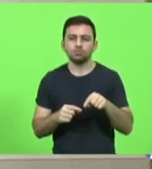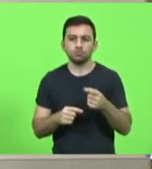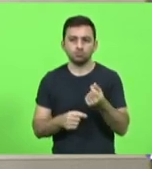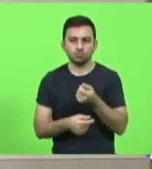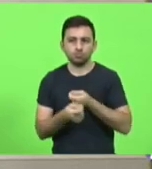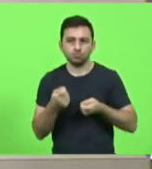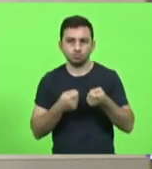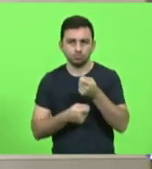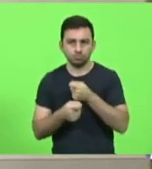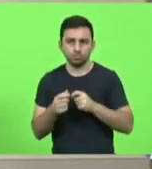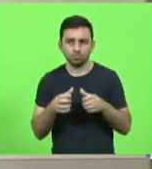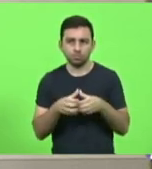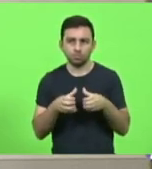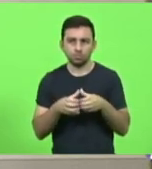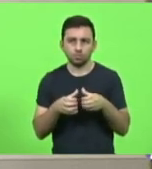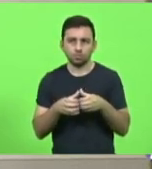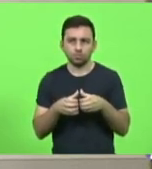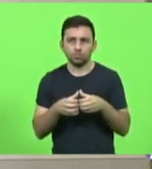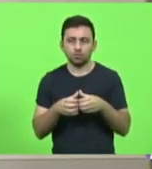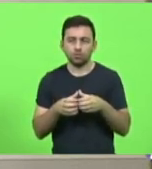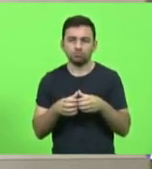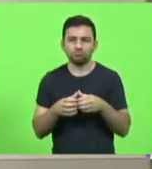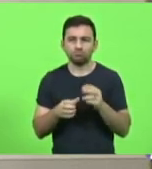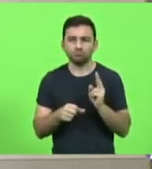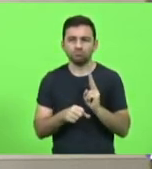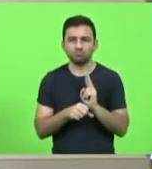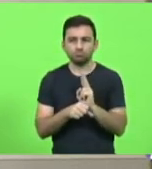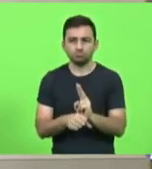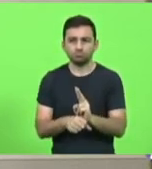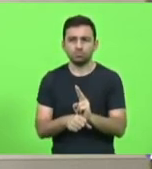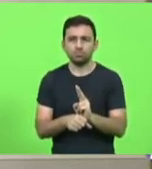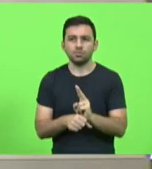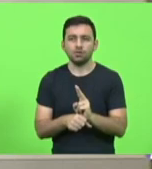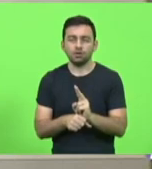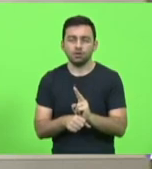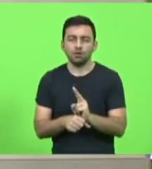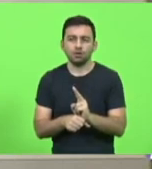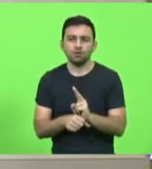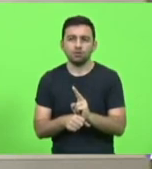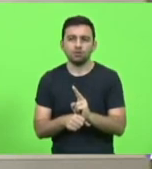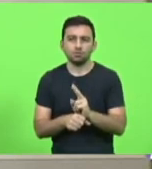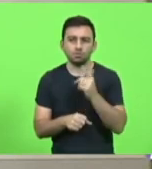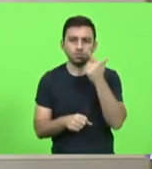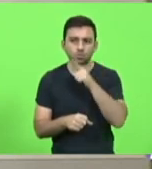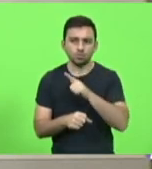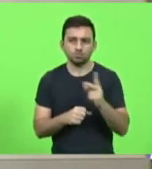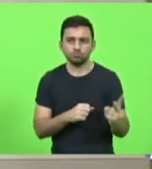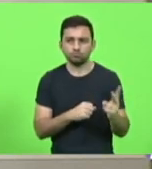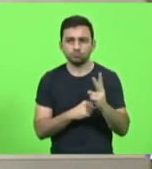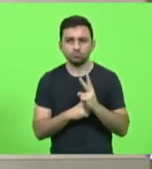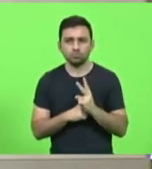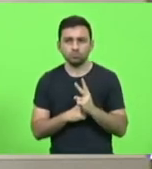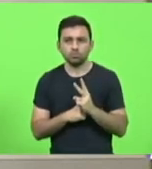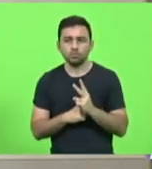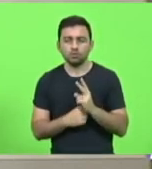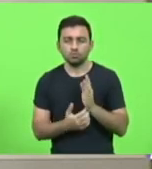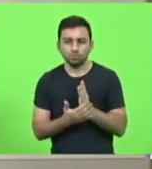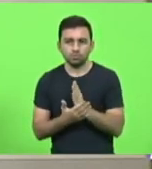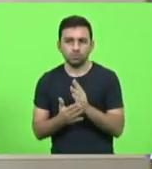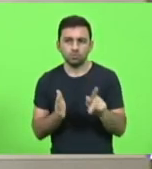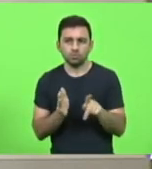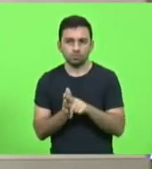arrendamento mercantil a efetuar crédito na conta de beneficiários do INSS